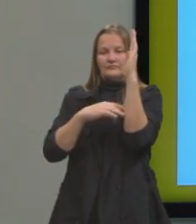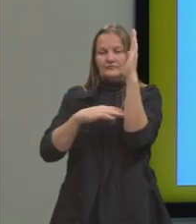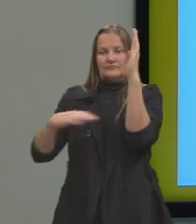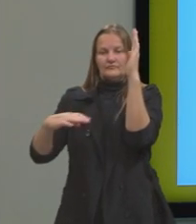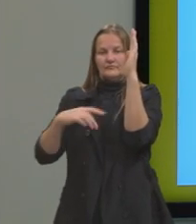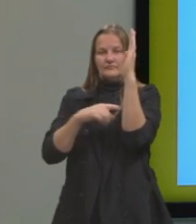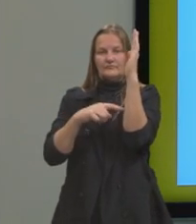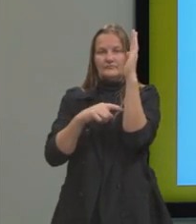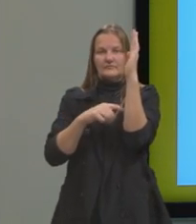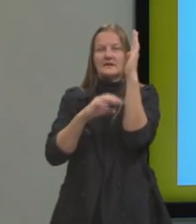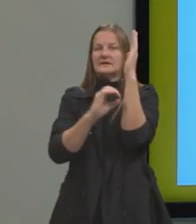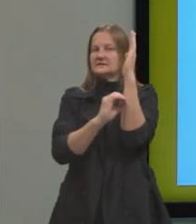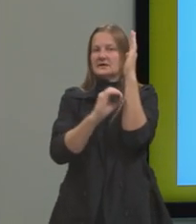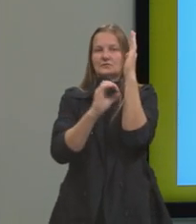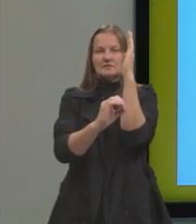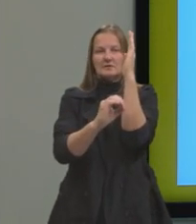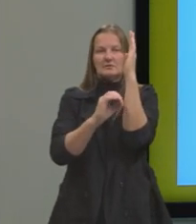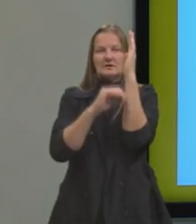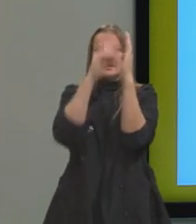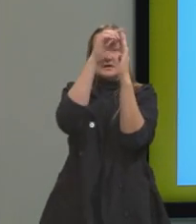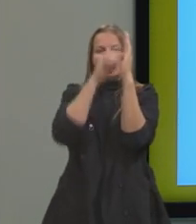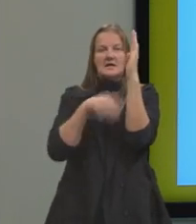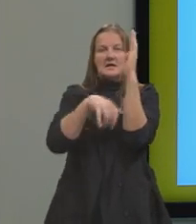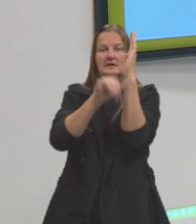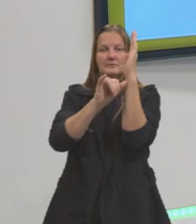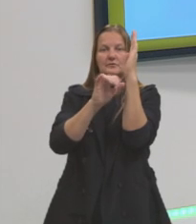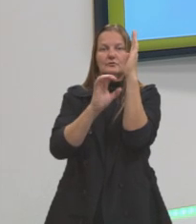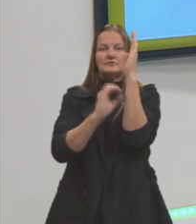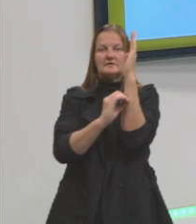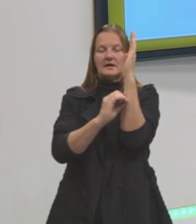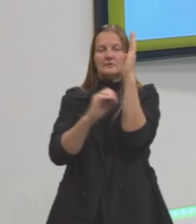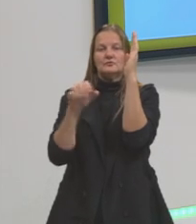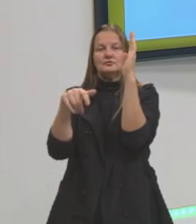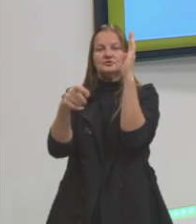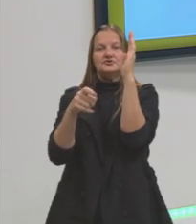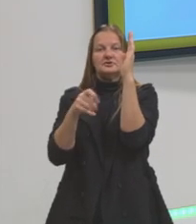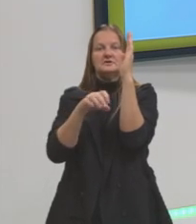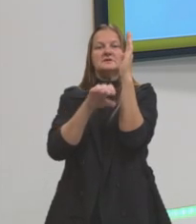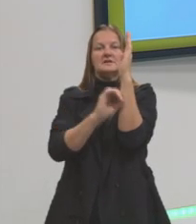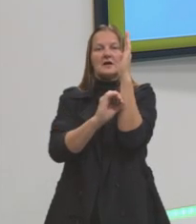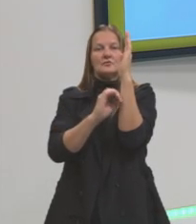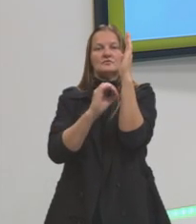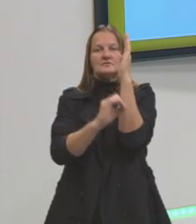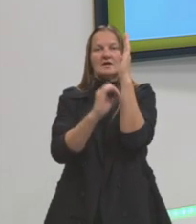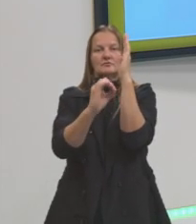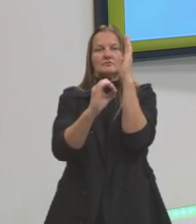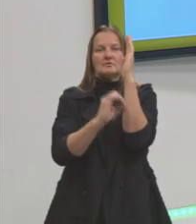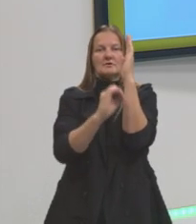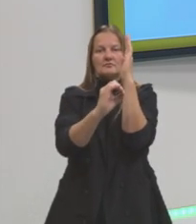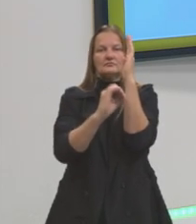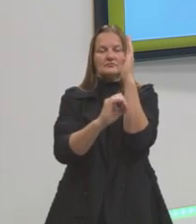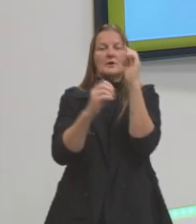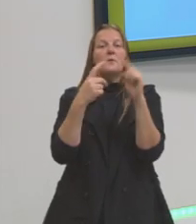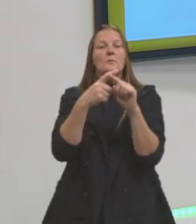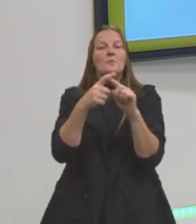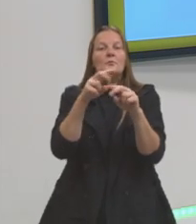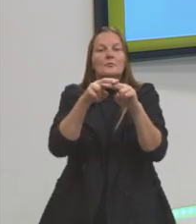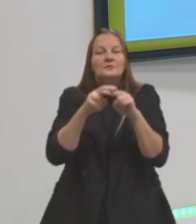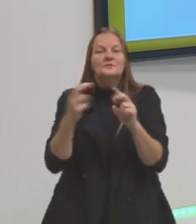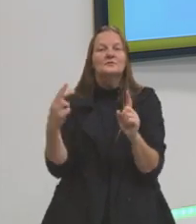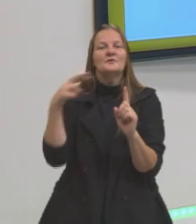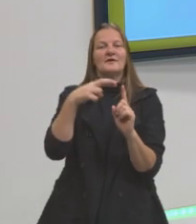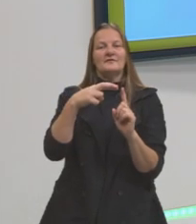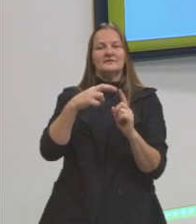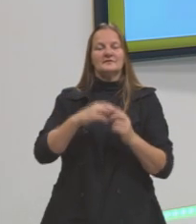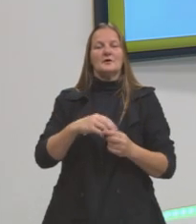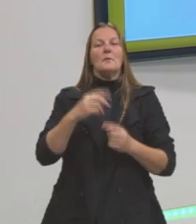Y, então, o referencial X é zero e Y também é zero, em função, justamente, de ser a origem